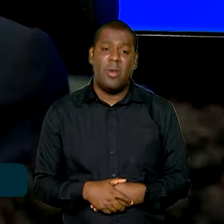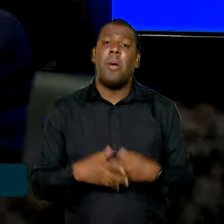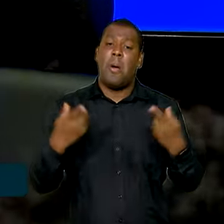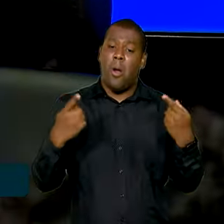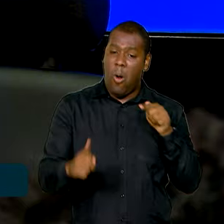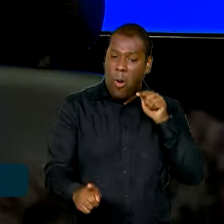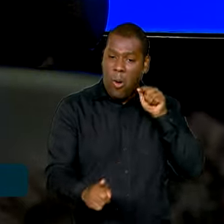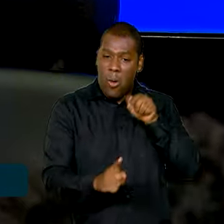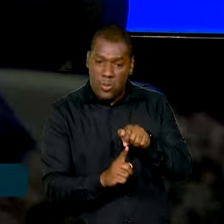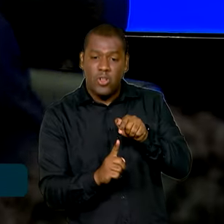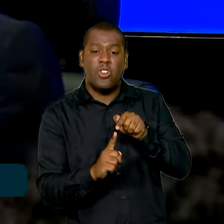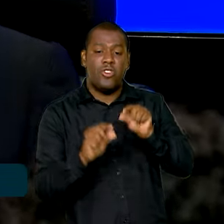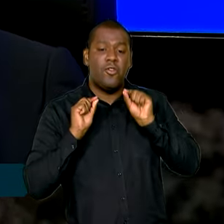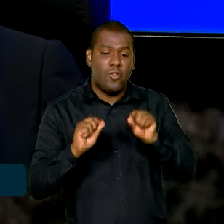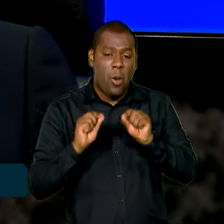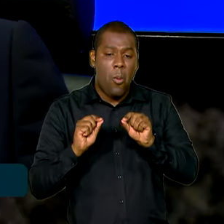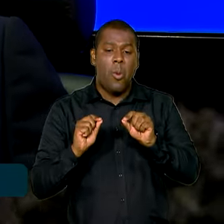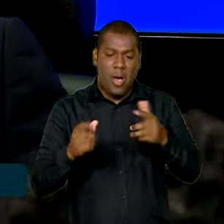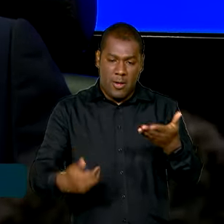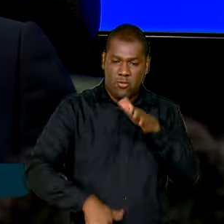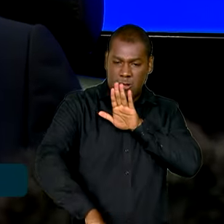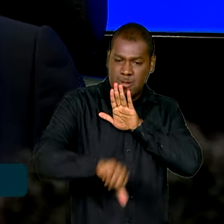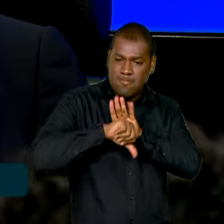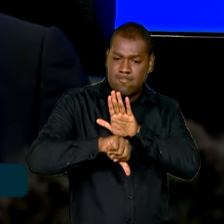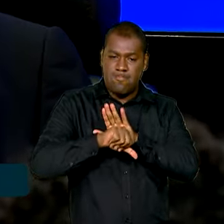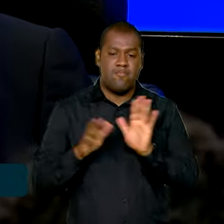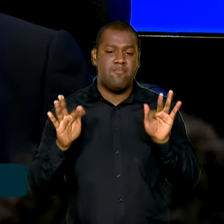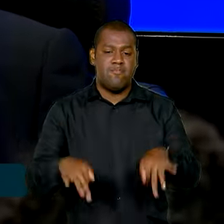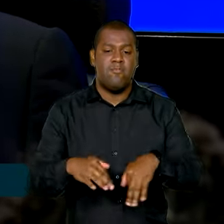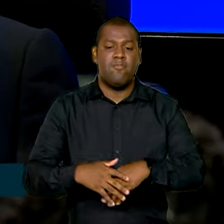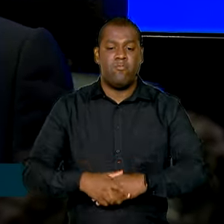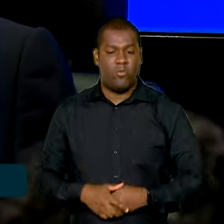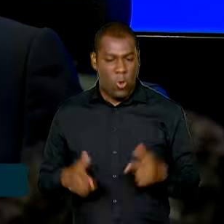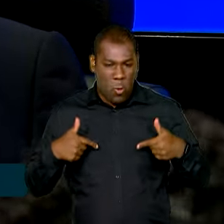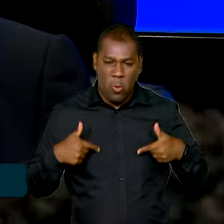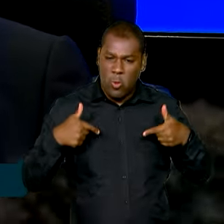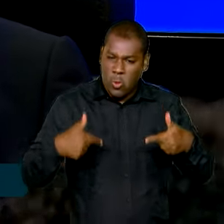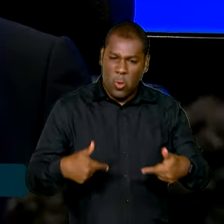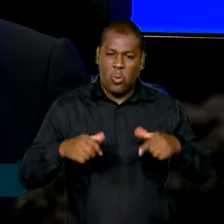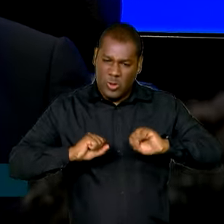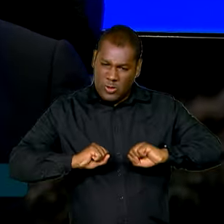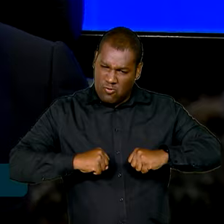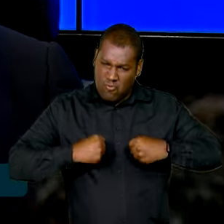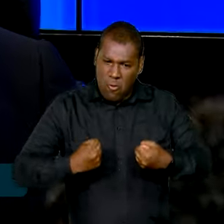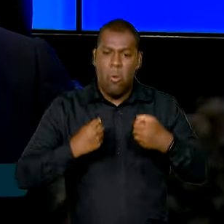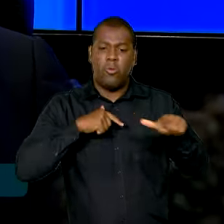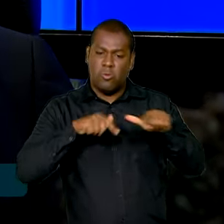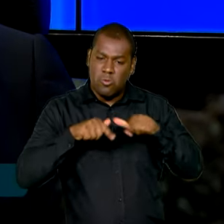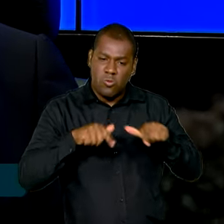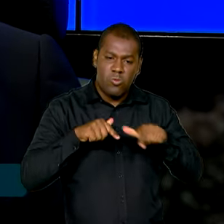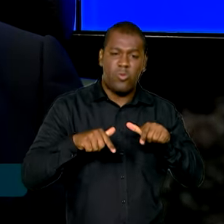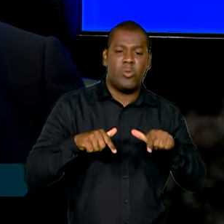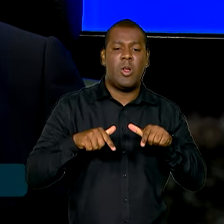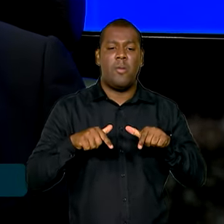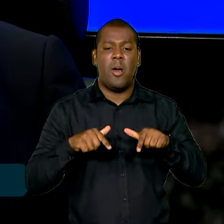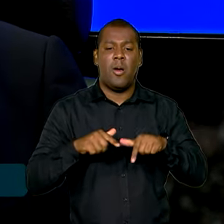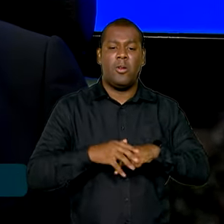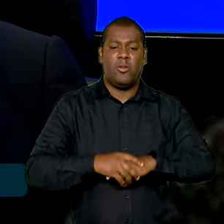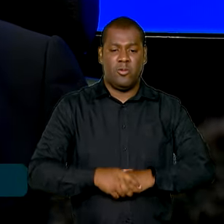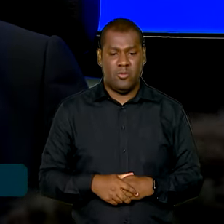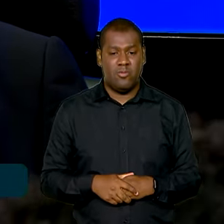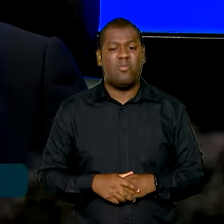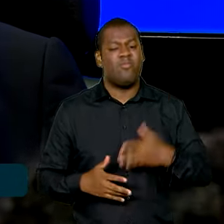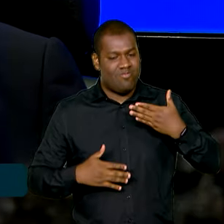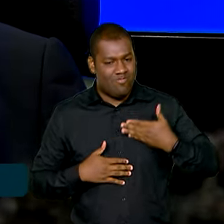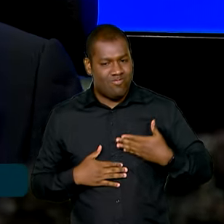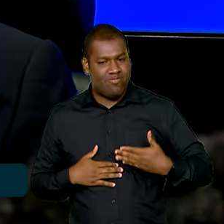enfrentada, vem sendo enfrentada com muita competência, com muito êxito. E haveremos